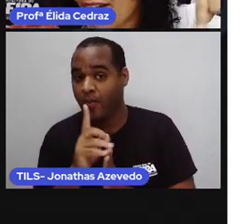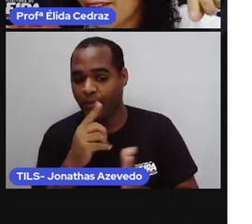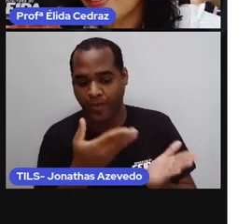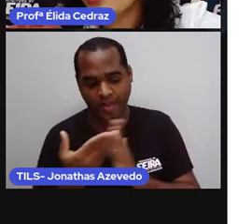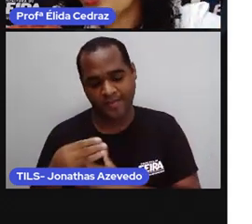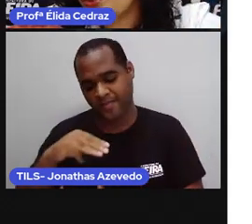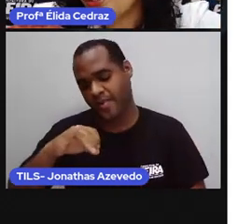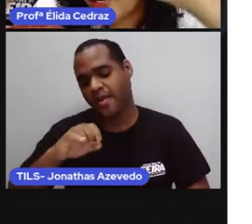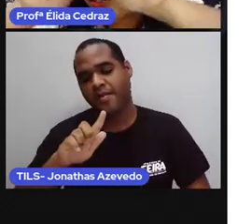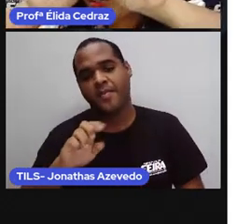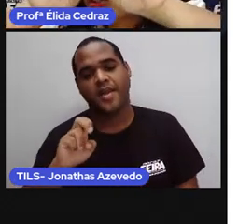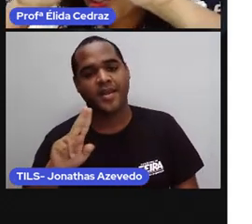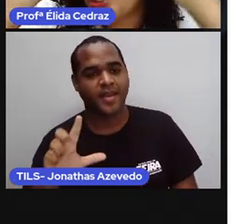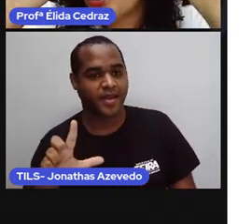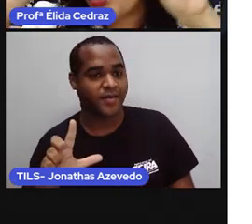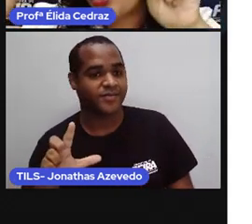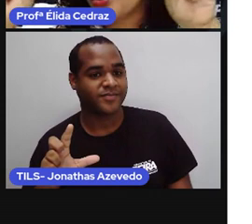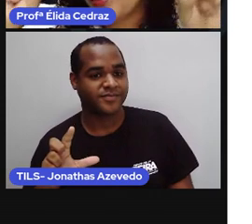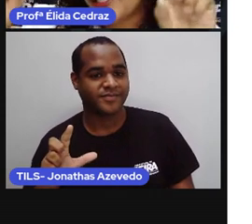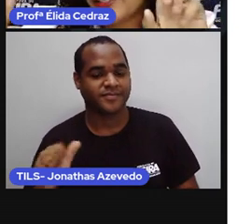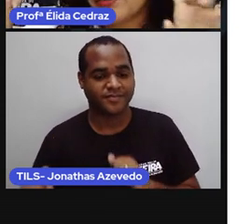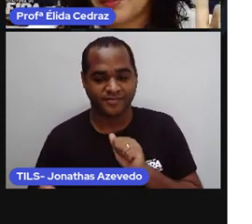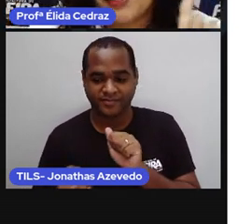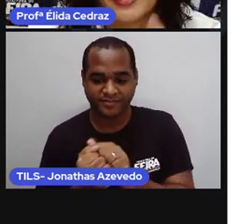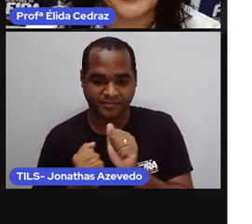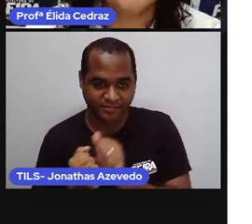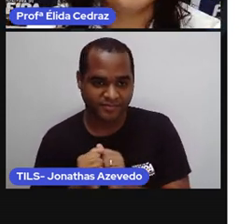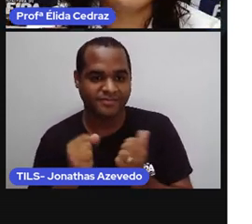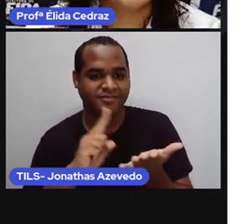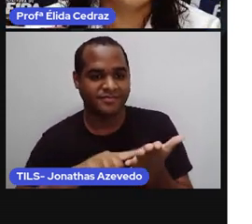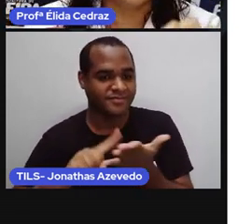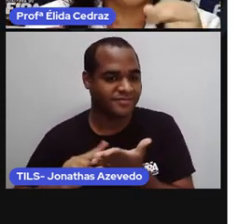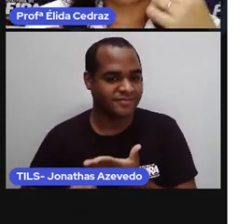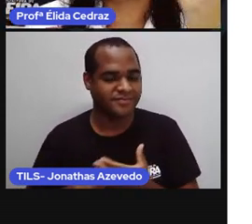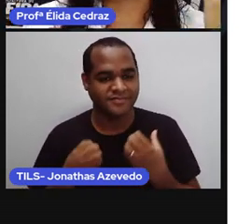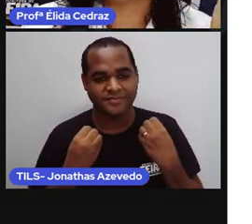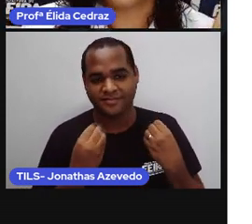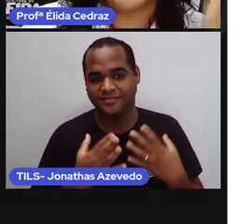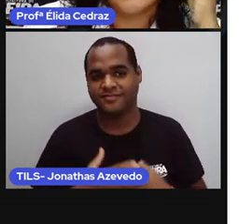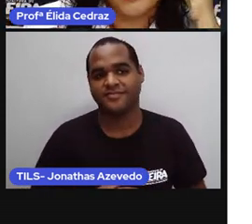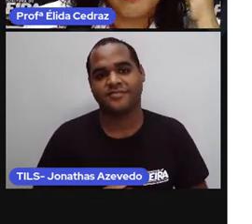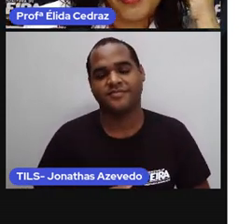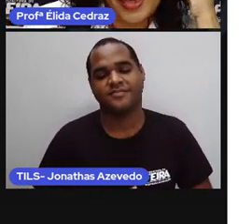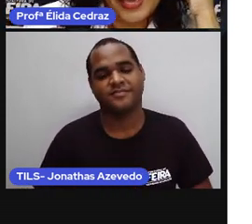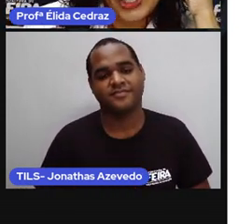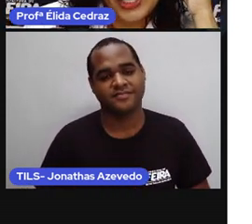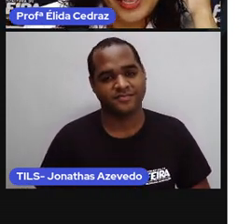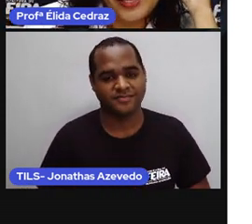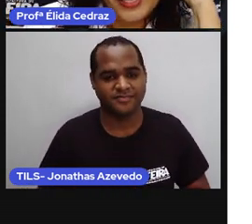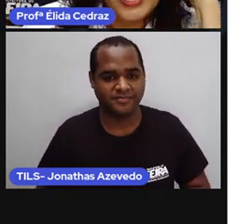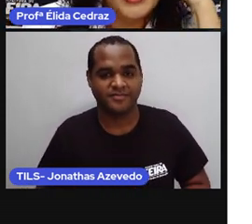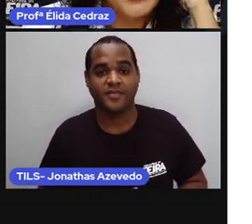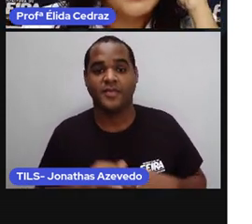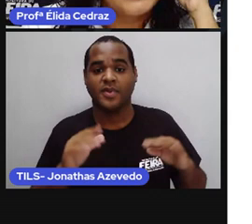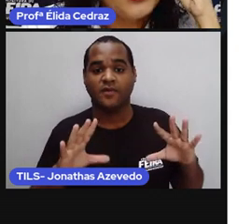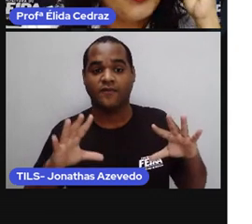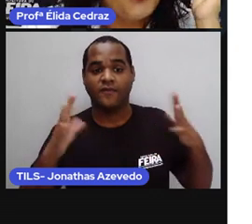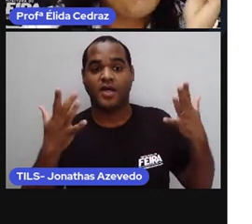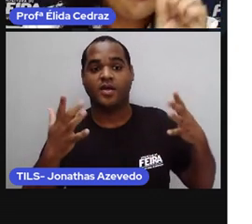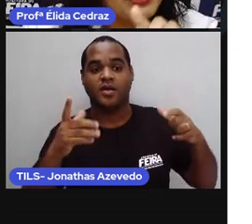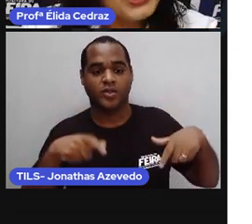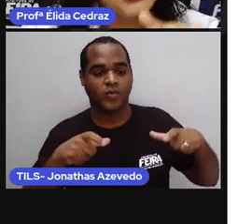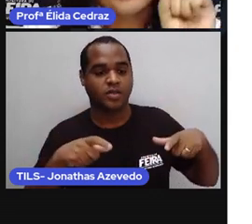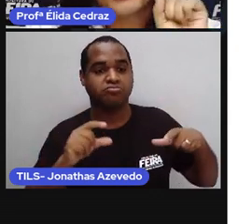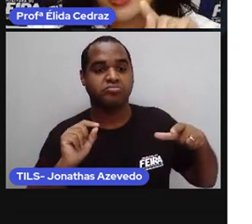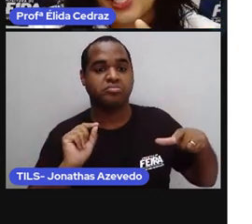ó tudo ó juntinho tudo combinando vamos lá onde será a festa aí no